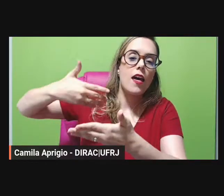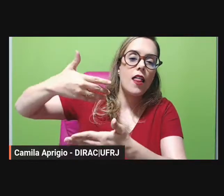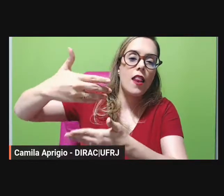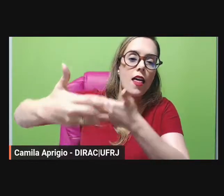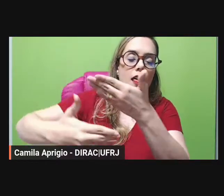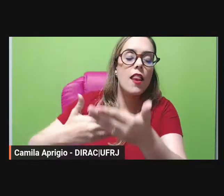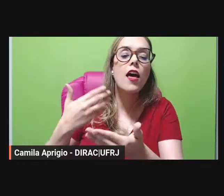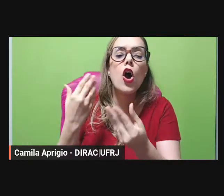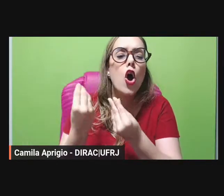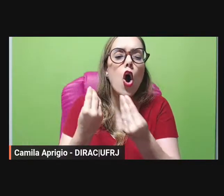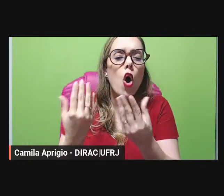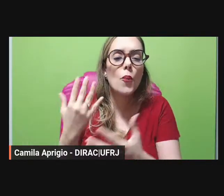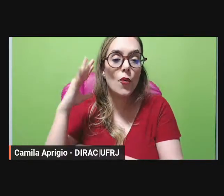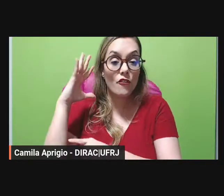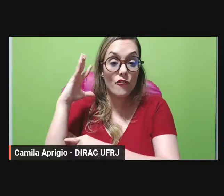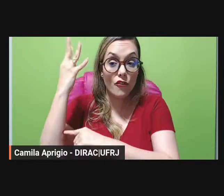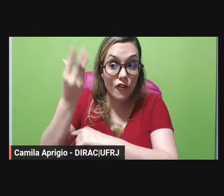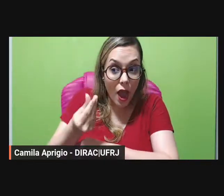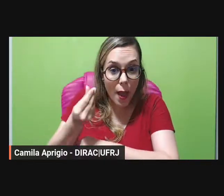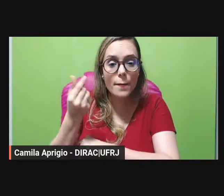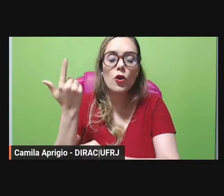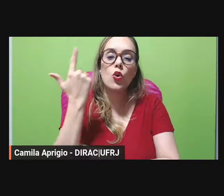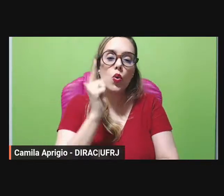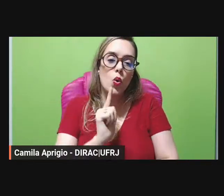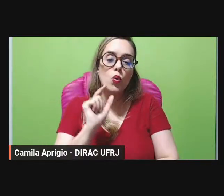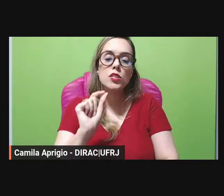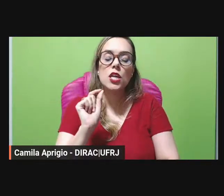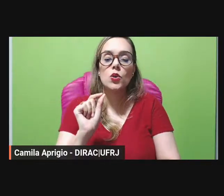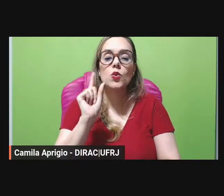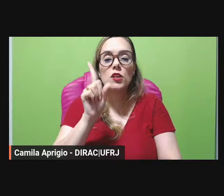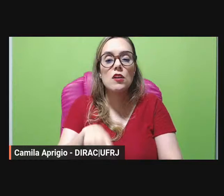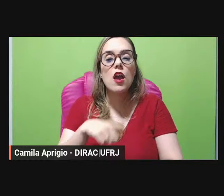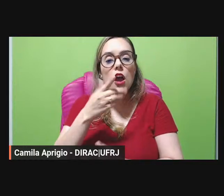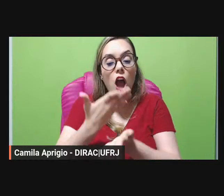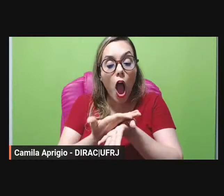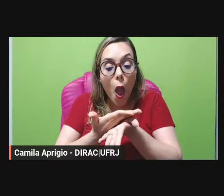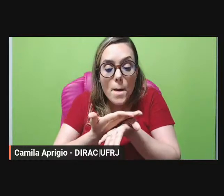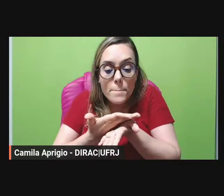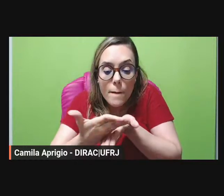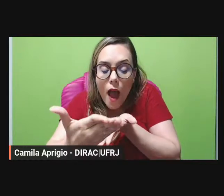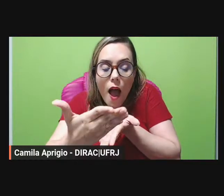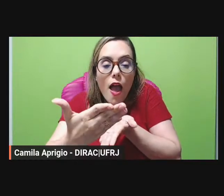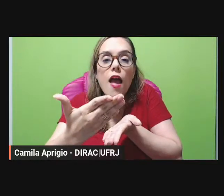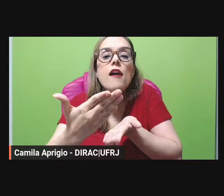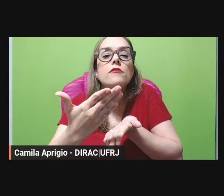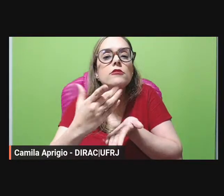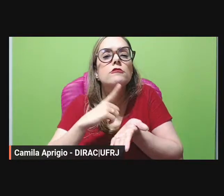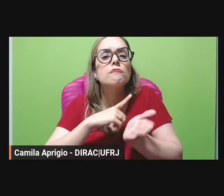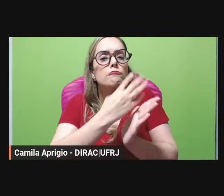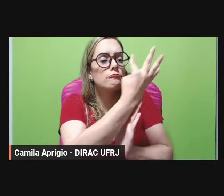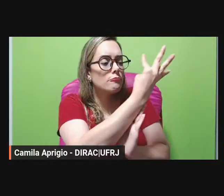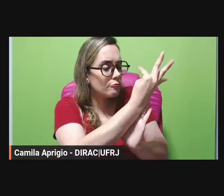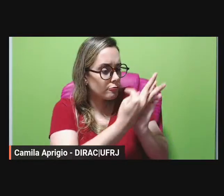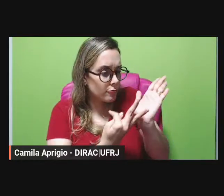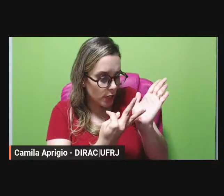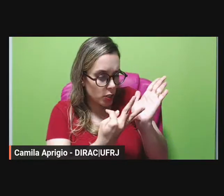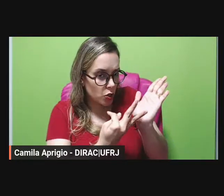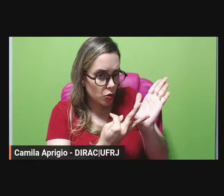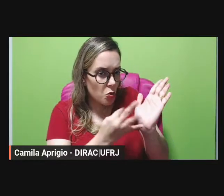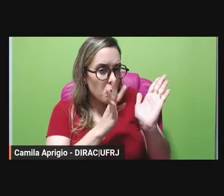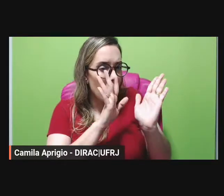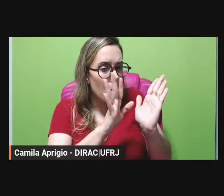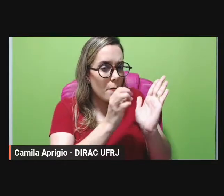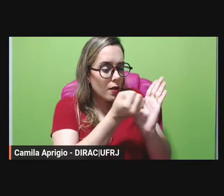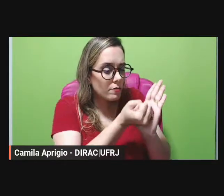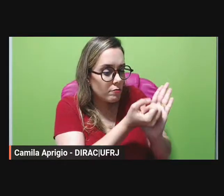sai ela deixa de ser parte de um texto e passa a ser um